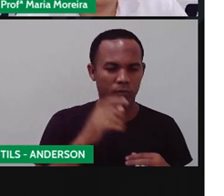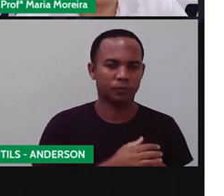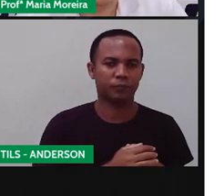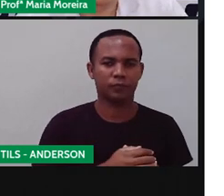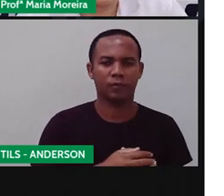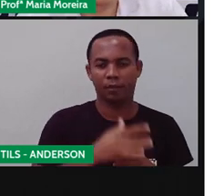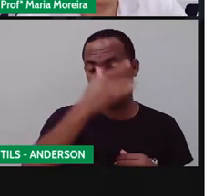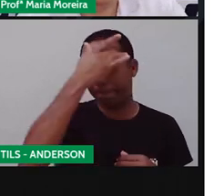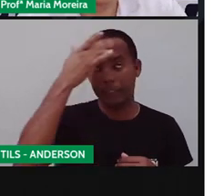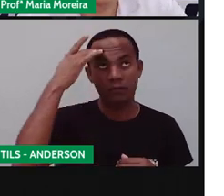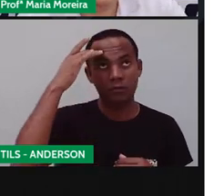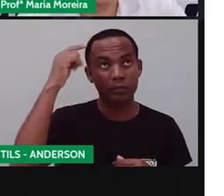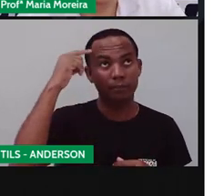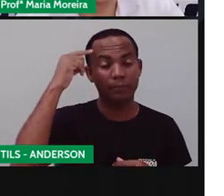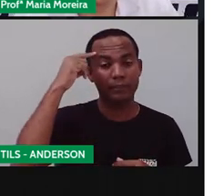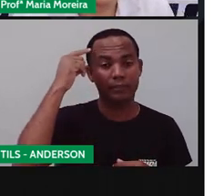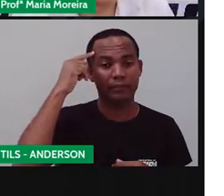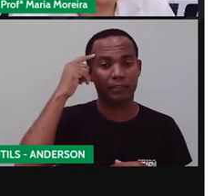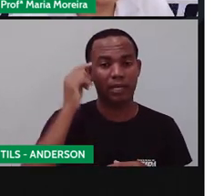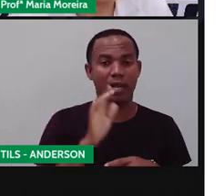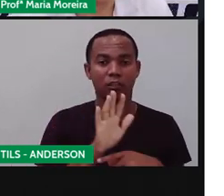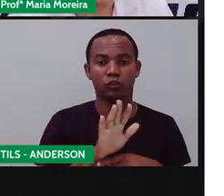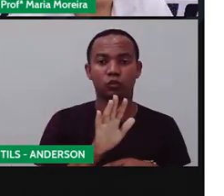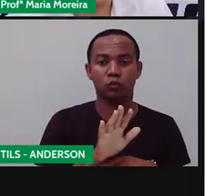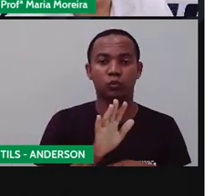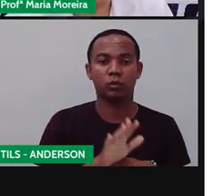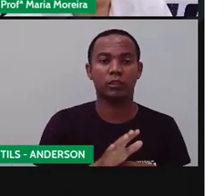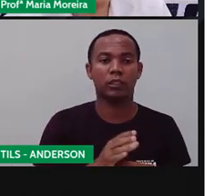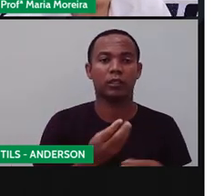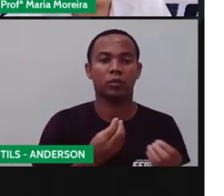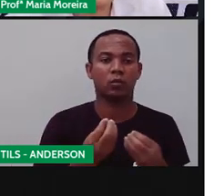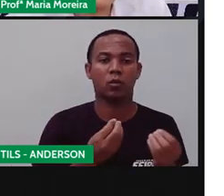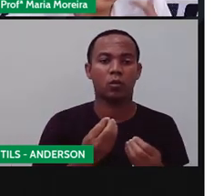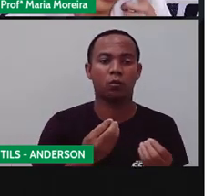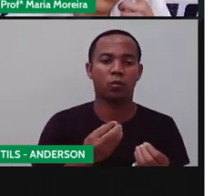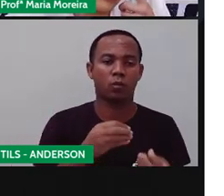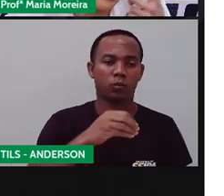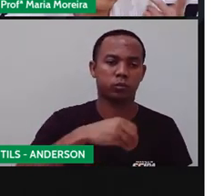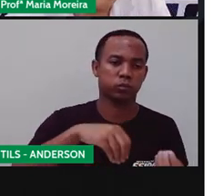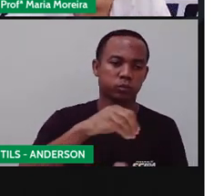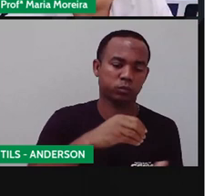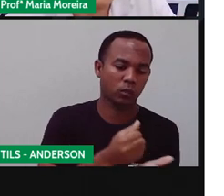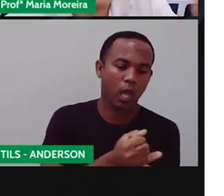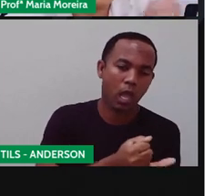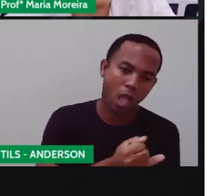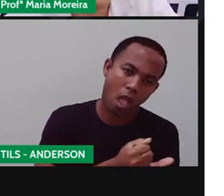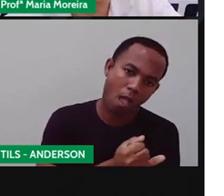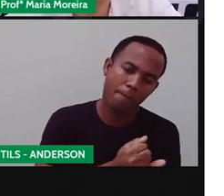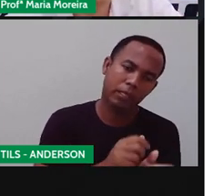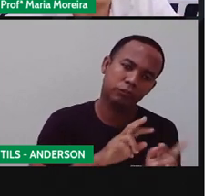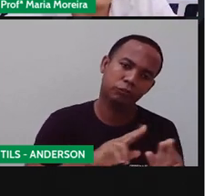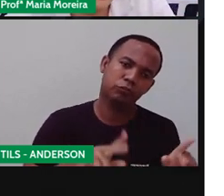E aí as pessoas têm essas coisas em casa, são superstições, né, e medicina, e essa medicina popular brasileira traz bem,